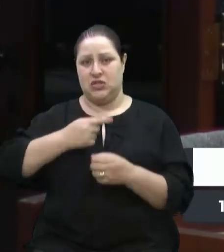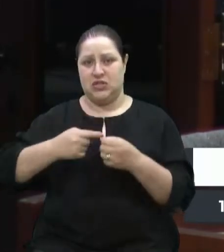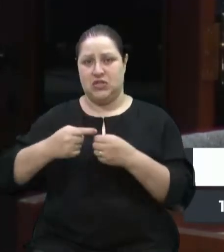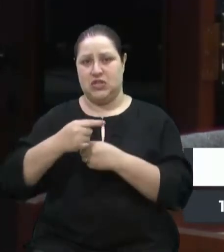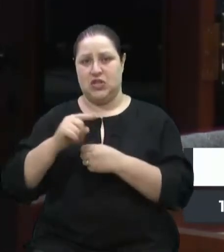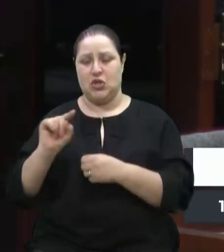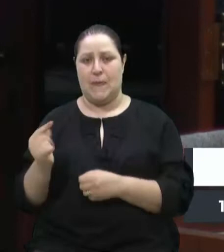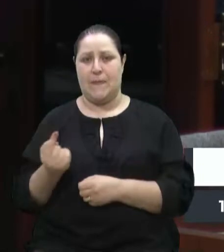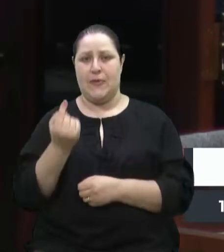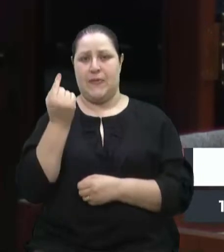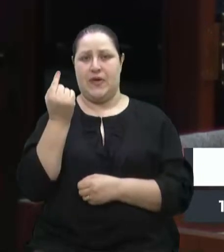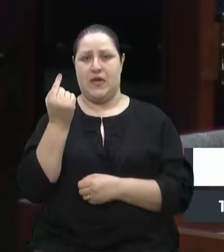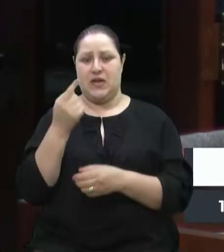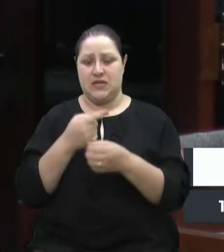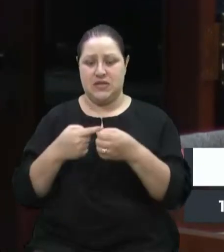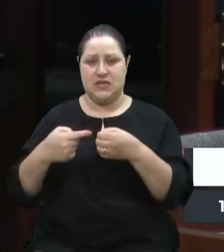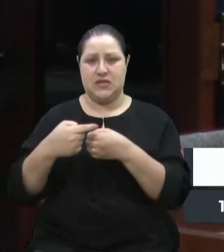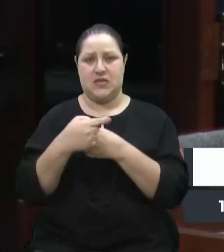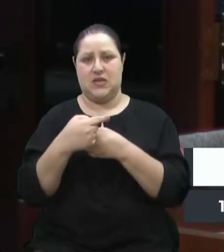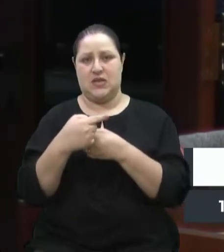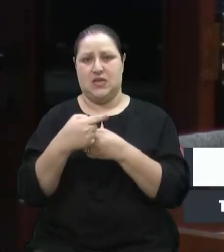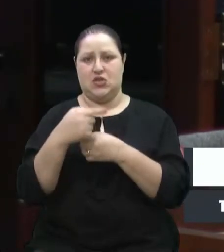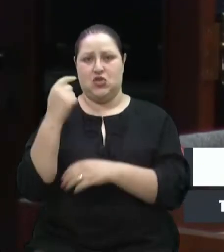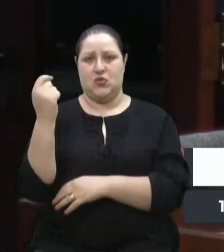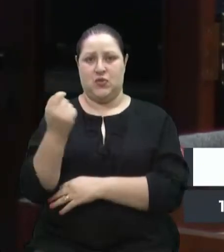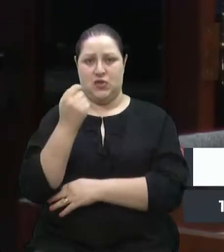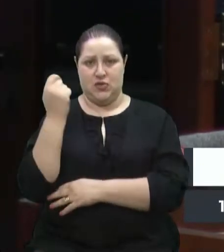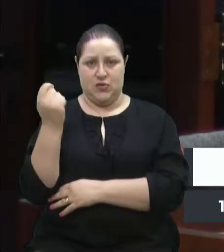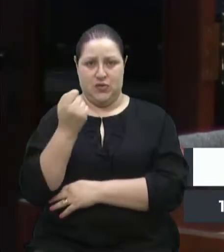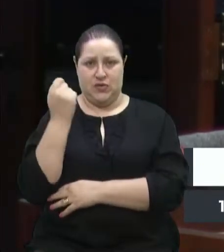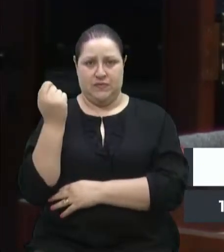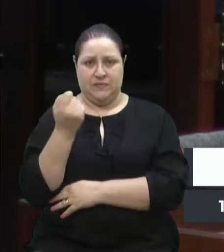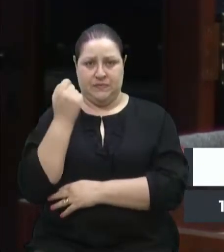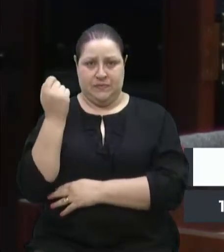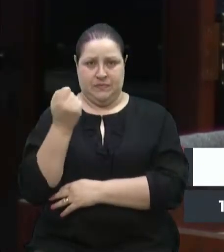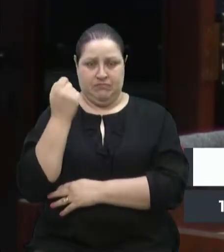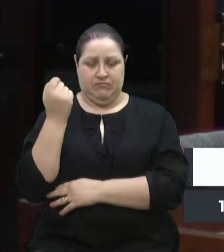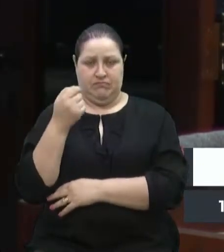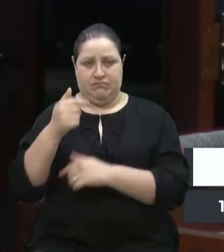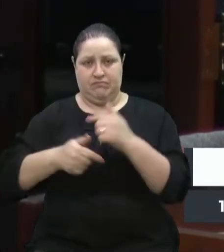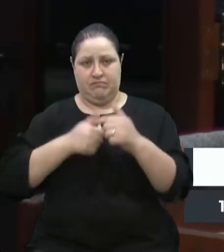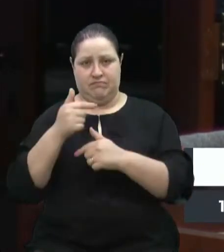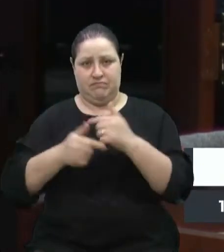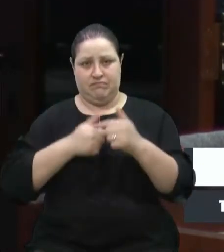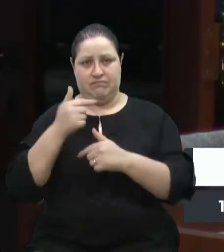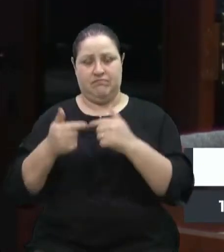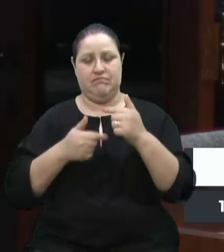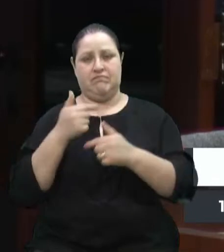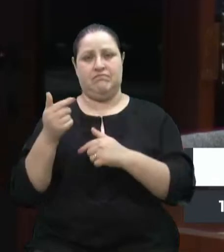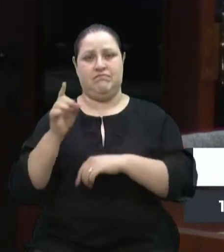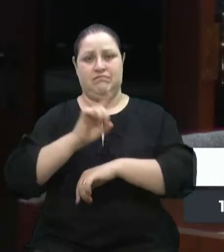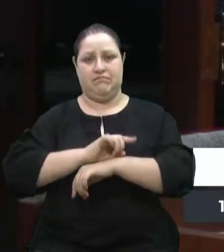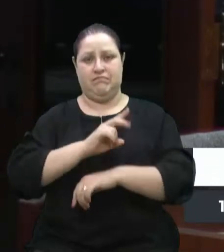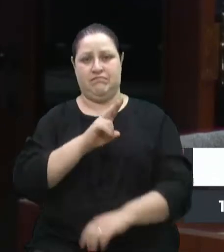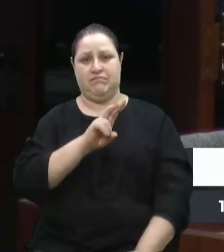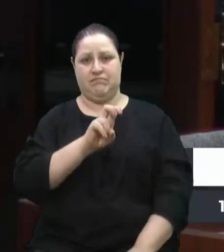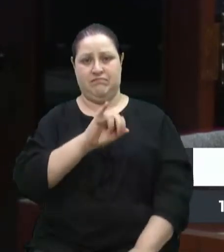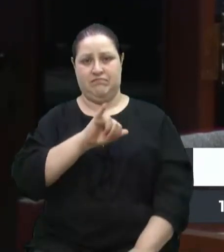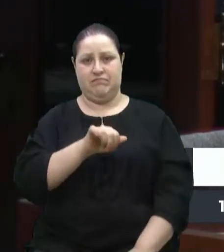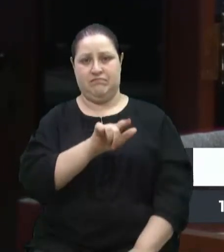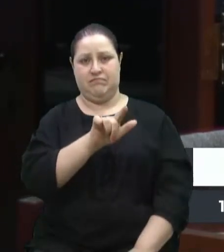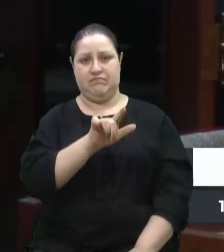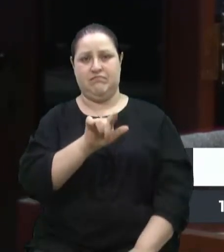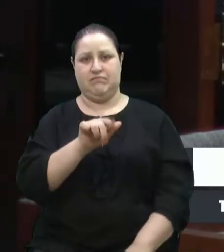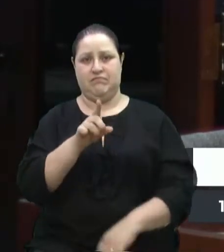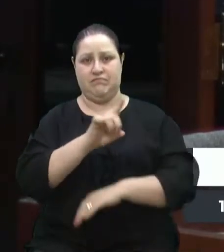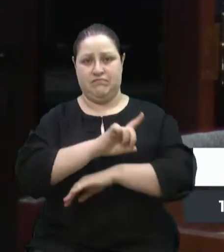primeira cidade do Rio Grande do Sul a trabalhar o dia 25 de julho, que é o